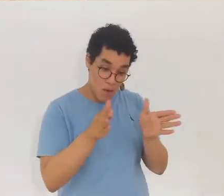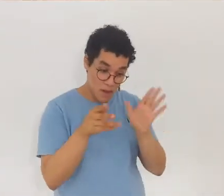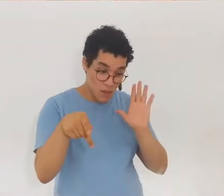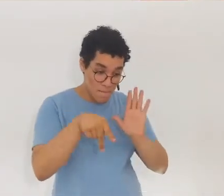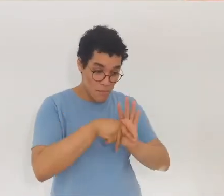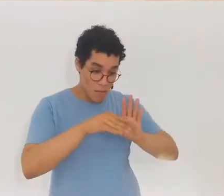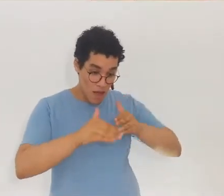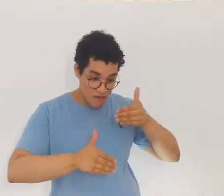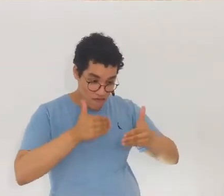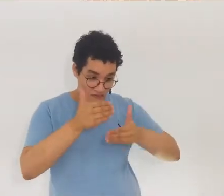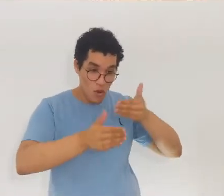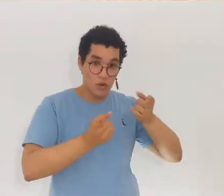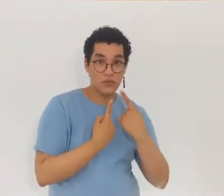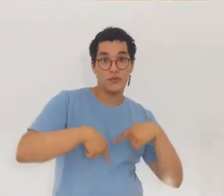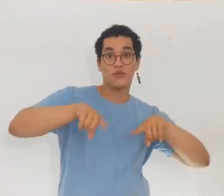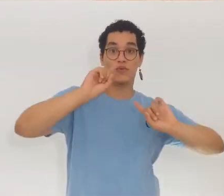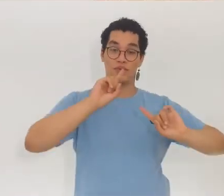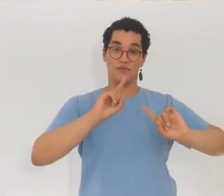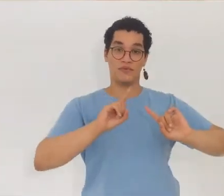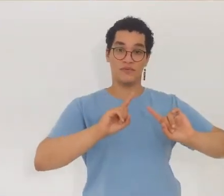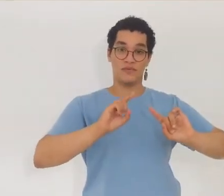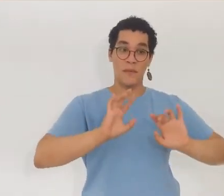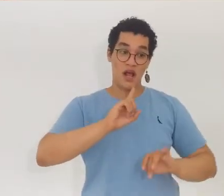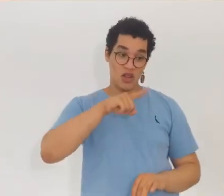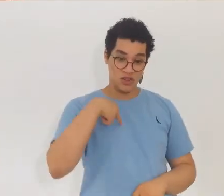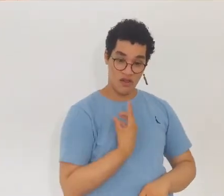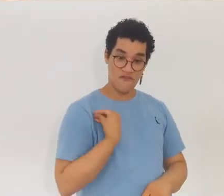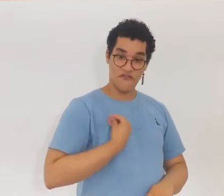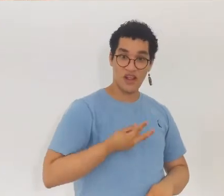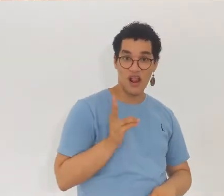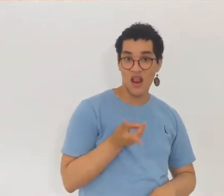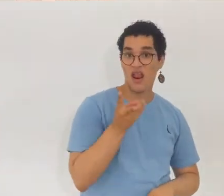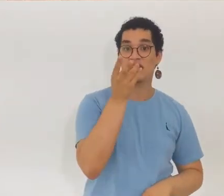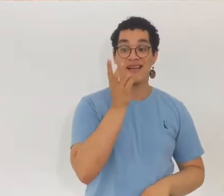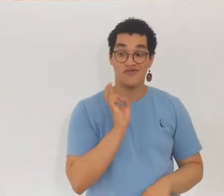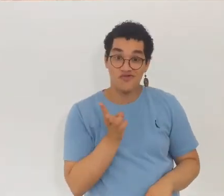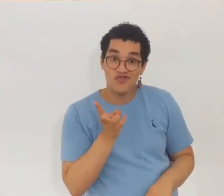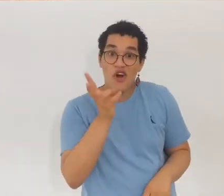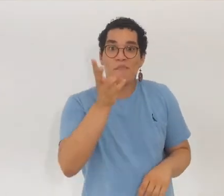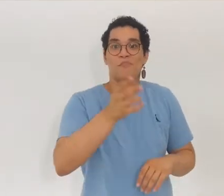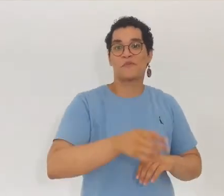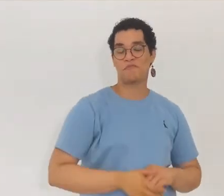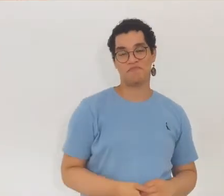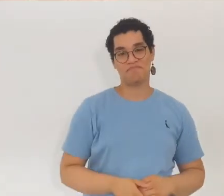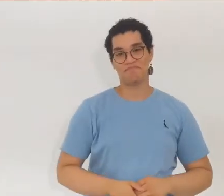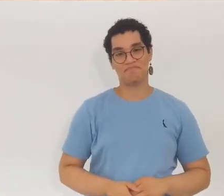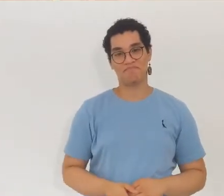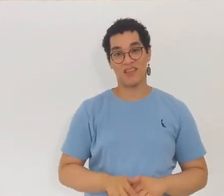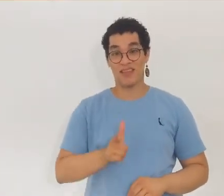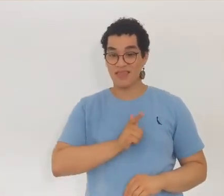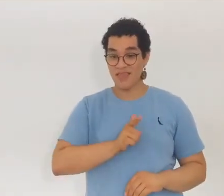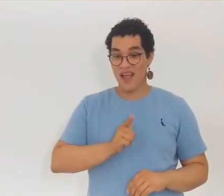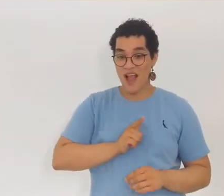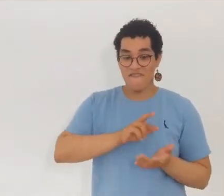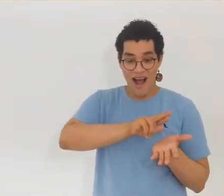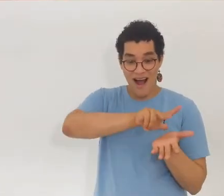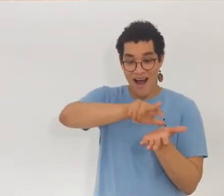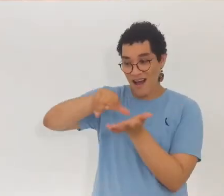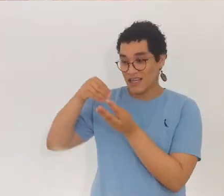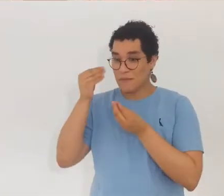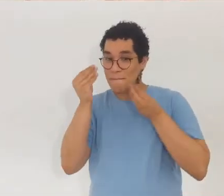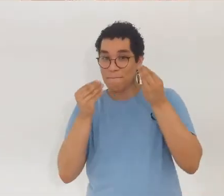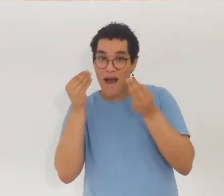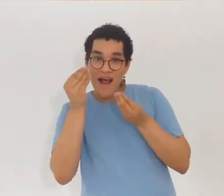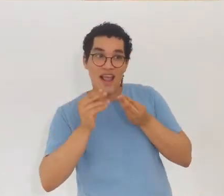ciclo evolutivo que nós tivemos nessa encarnação. Mas uma vida, uma encarnação, não é nada. Perto de